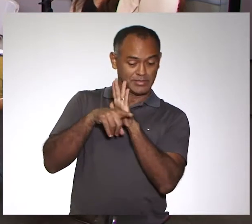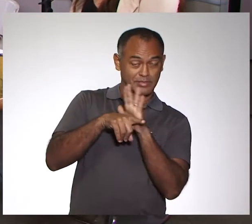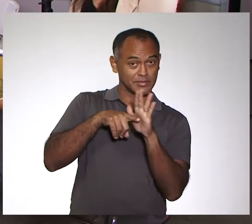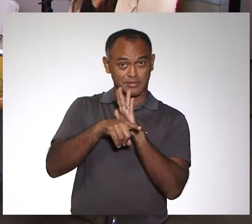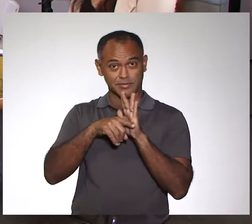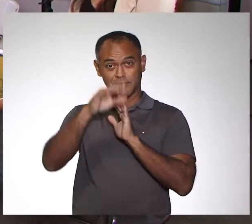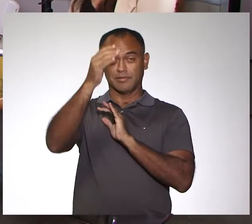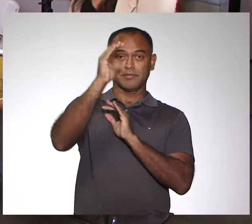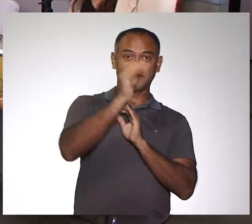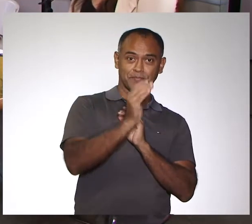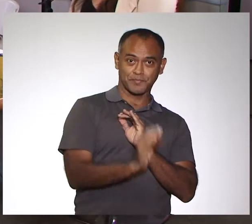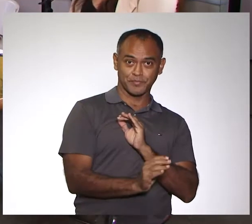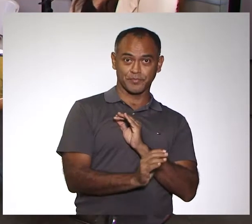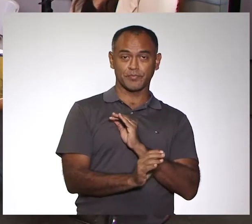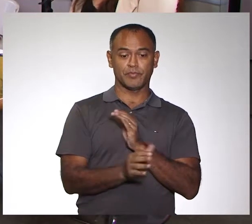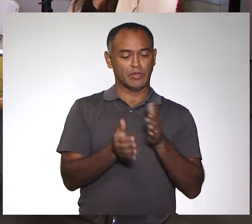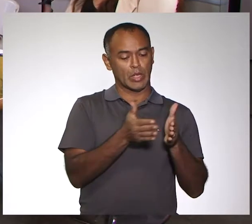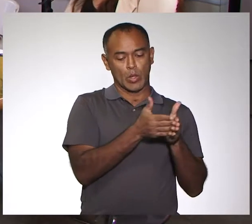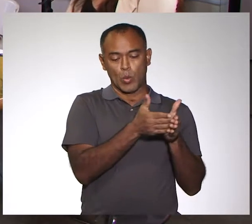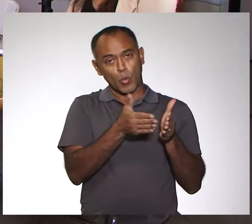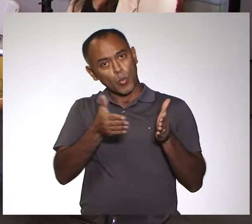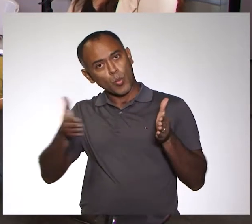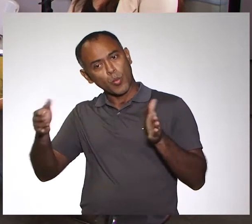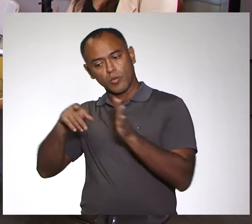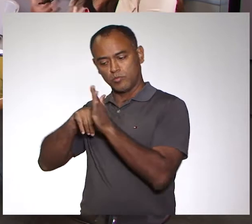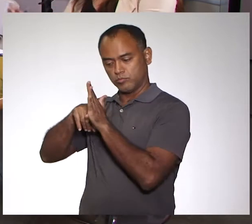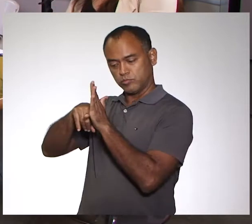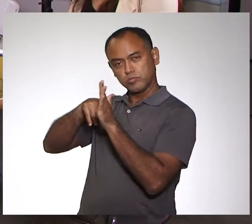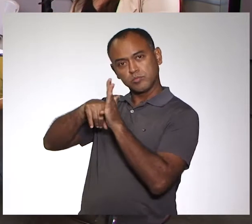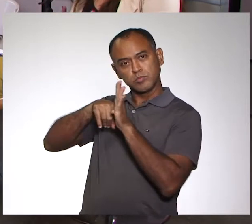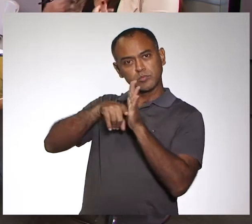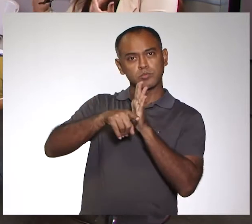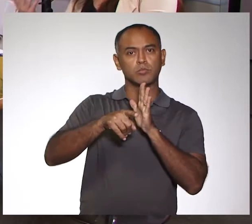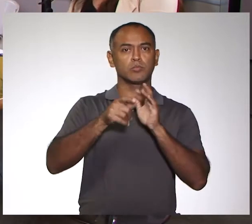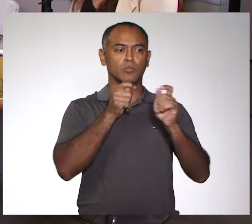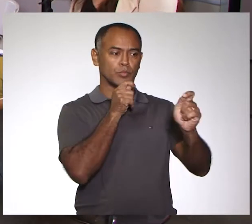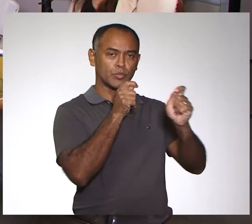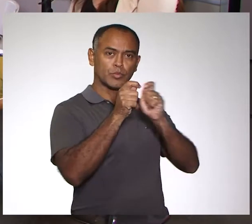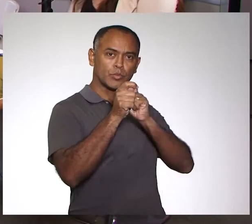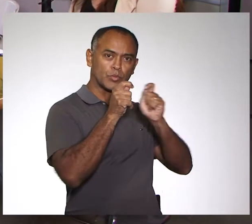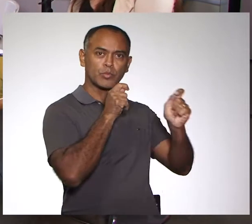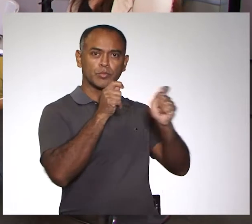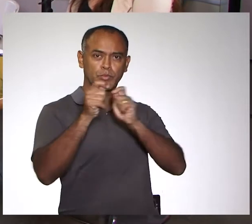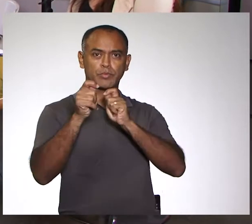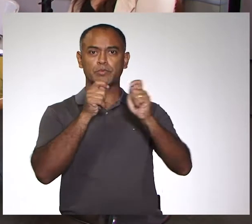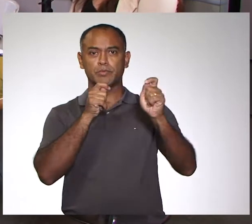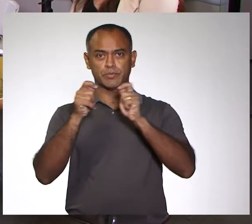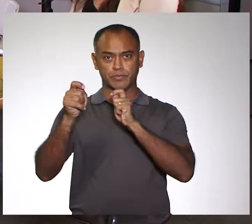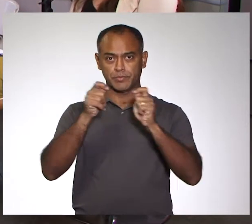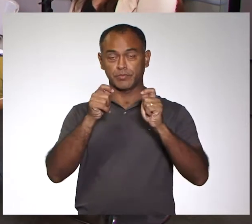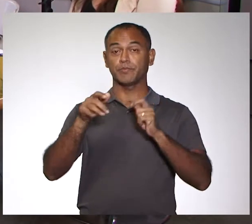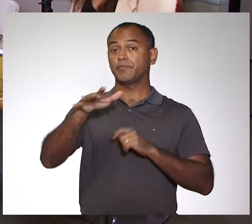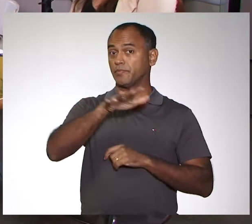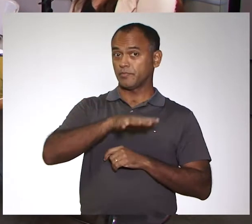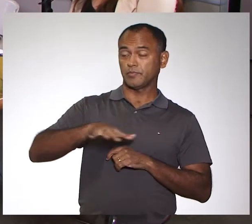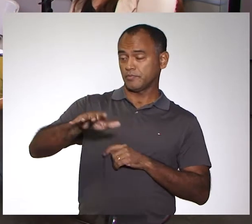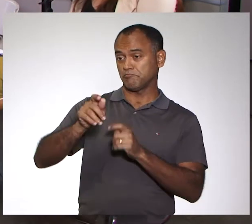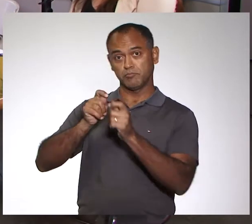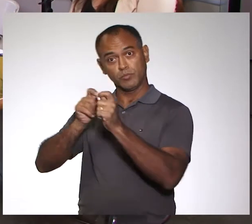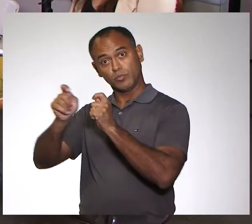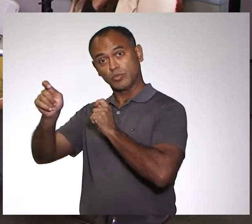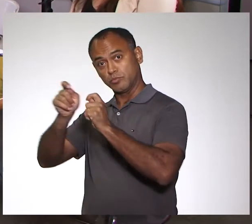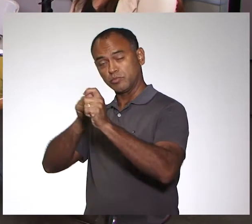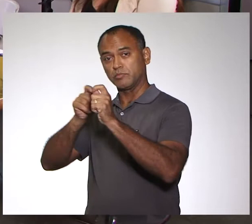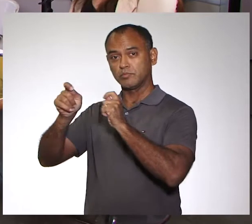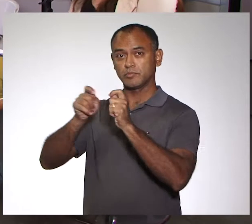nas pesquisas científicas, porque durante a entrevista, durante a conversa que ali o participante tem com